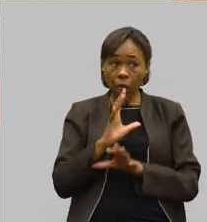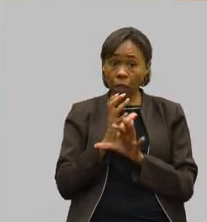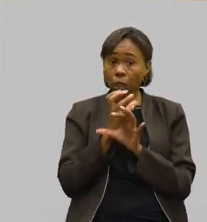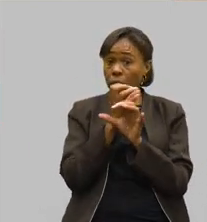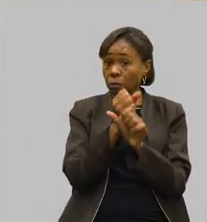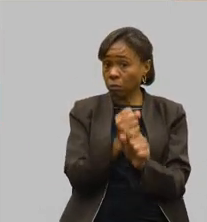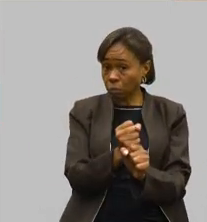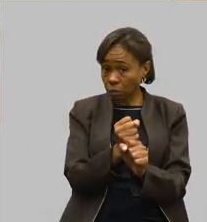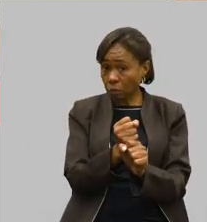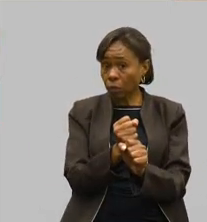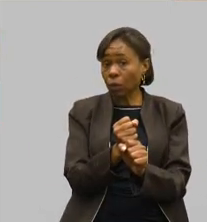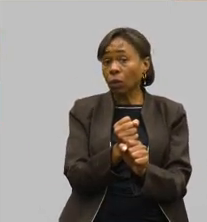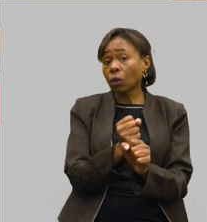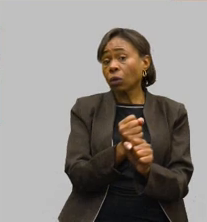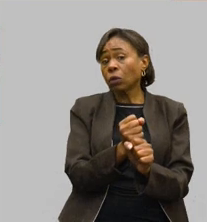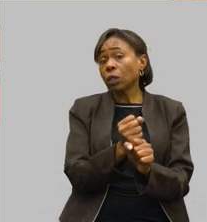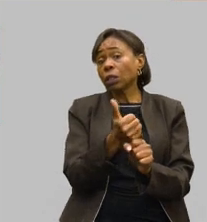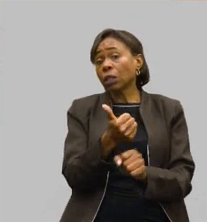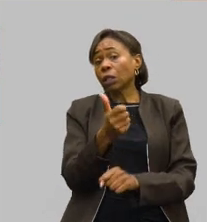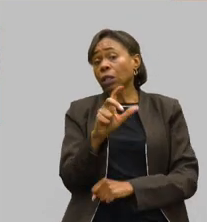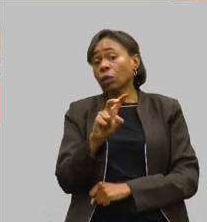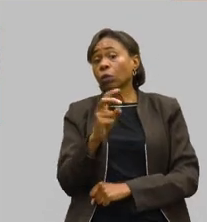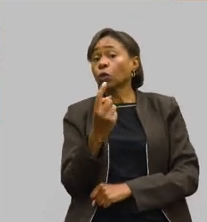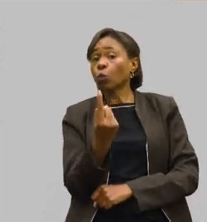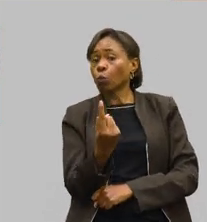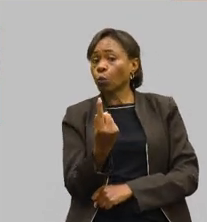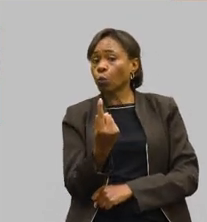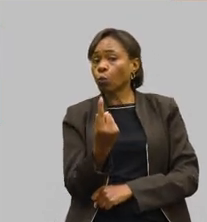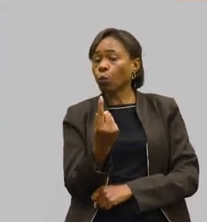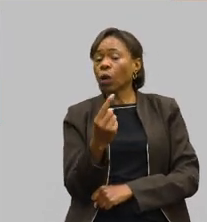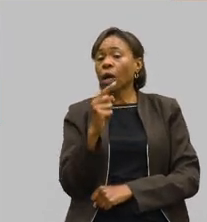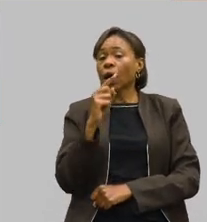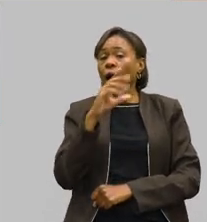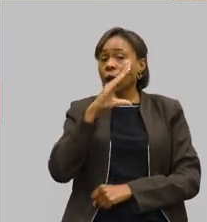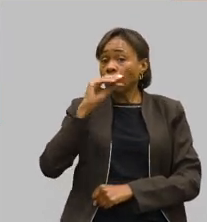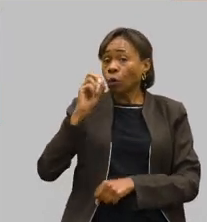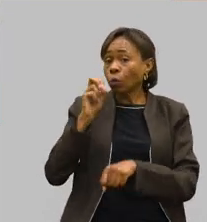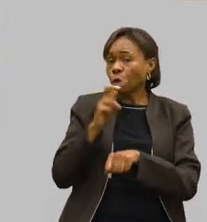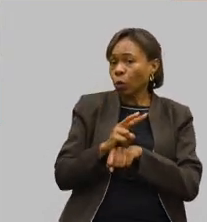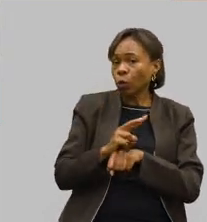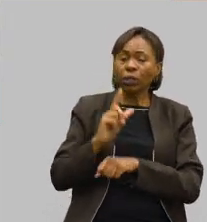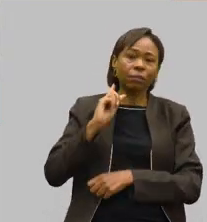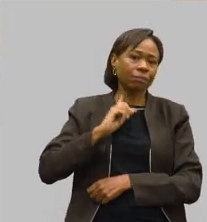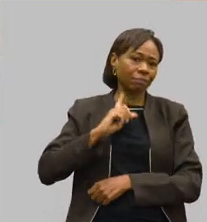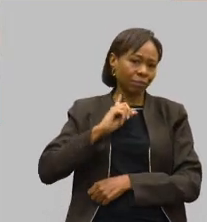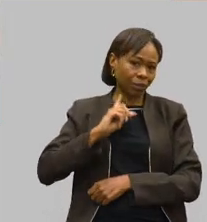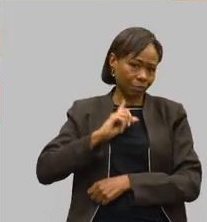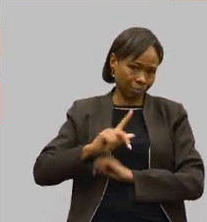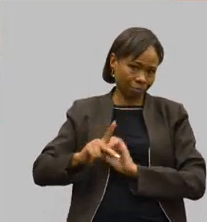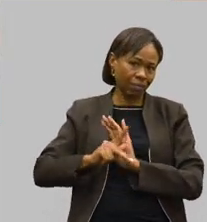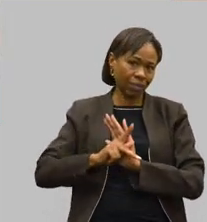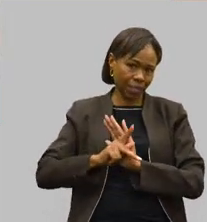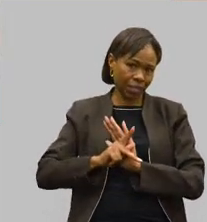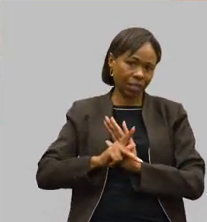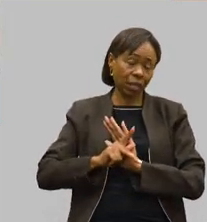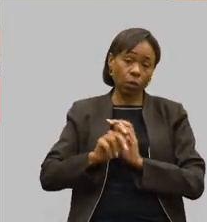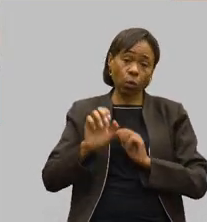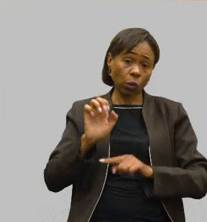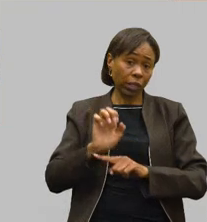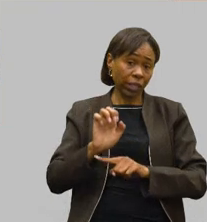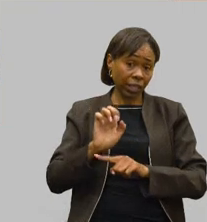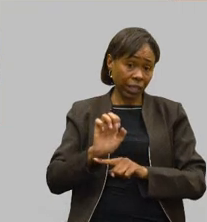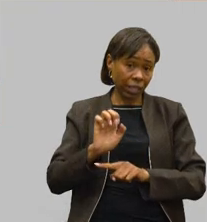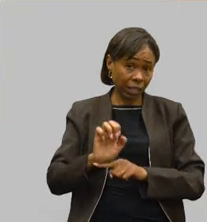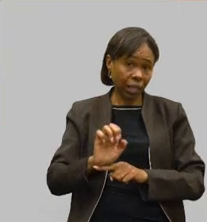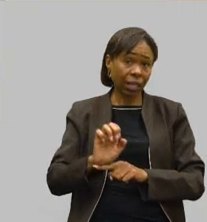lembrar que 151 são empregadores, são mineiros, e o Estado lidera essa chamada